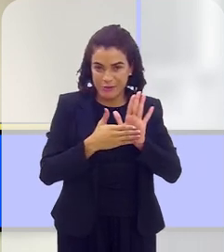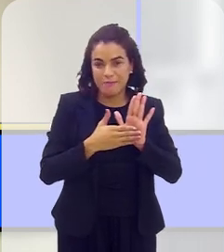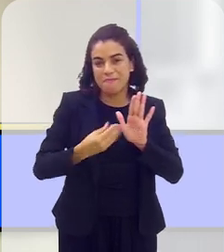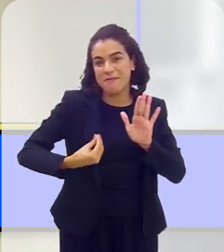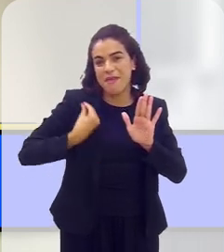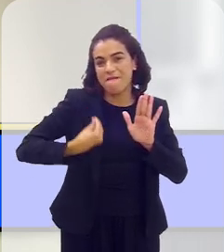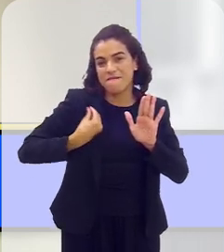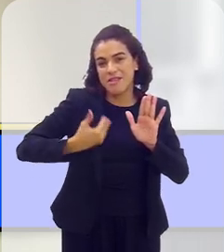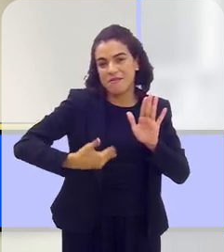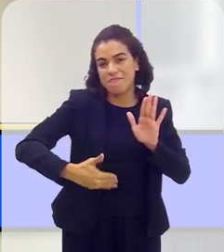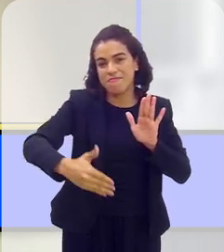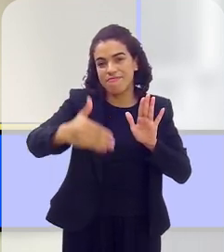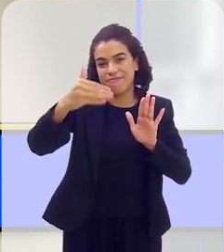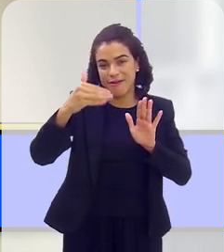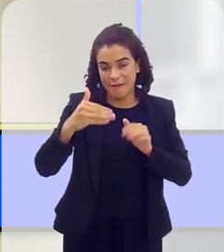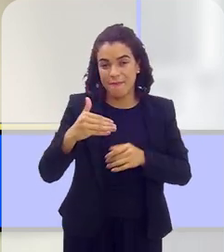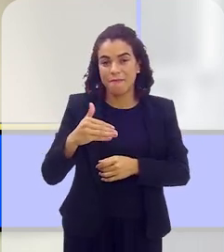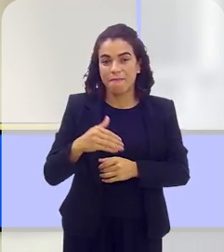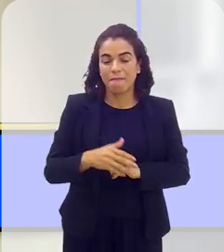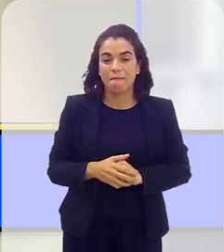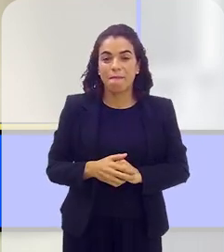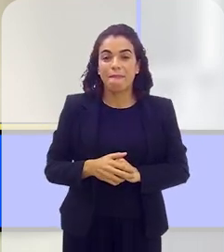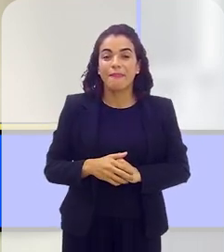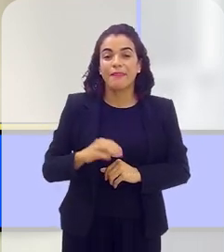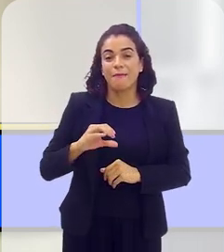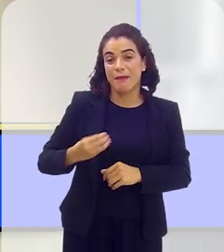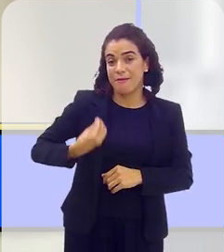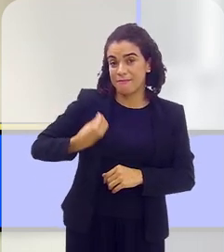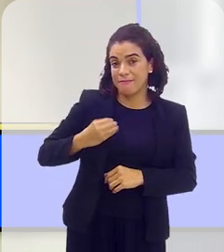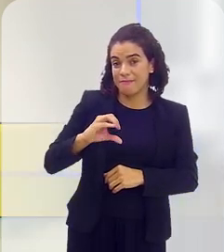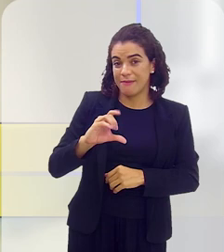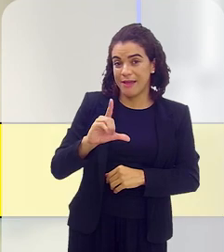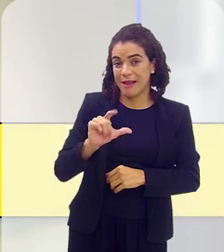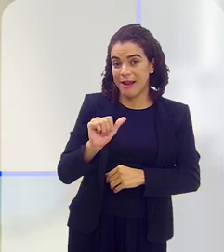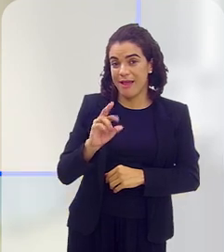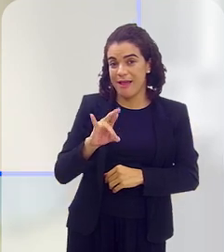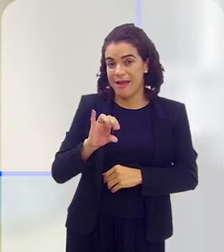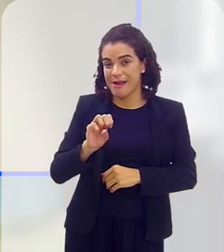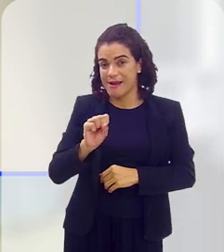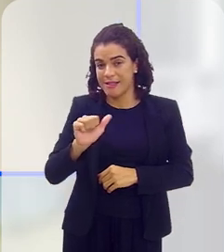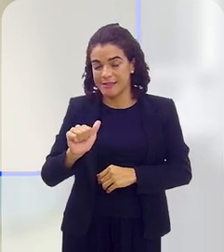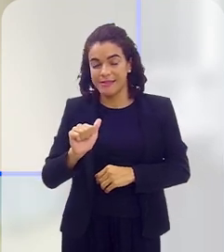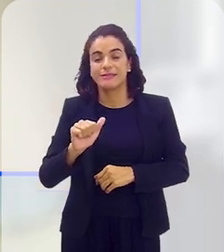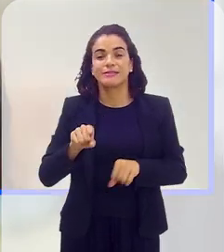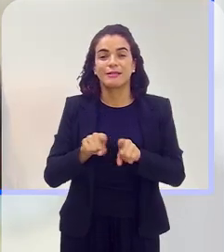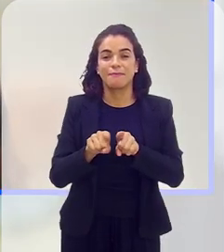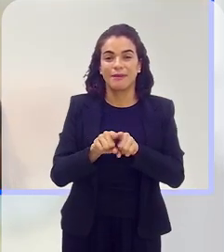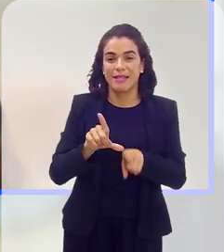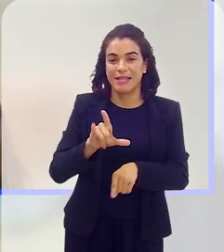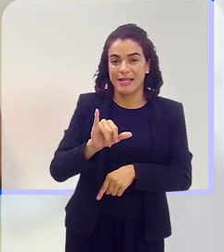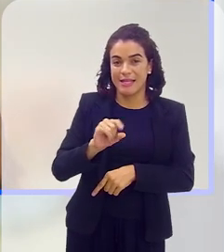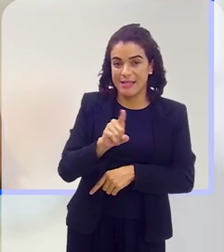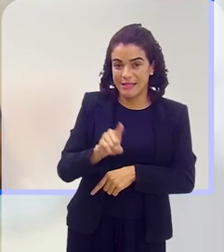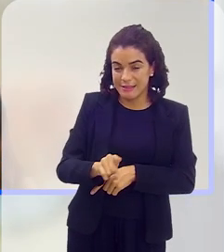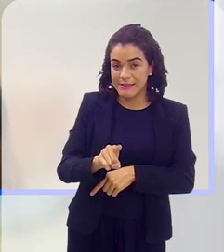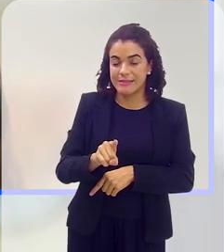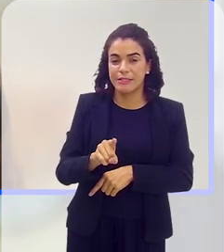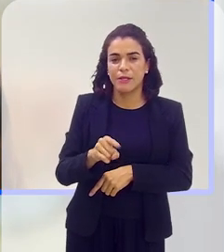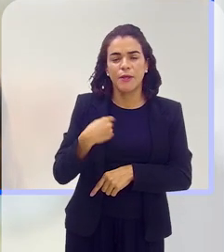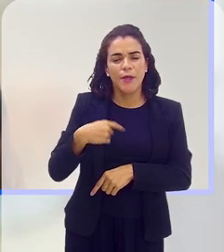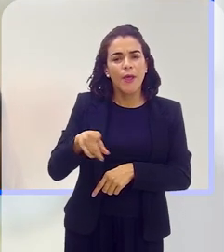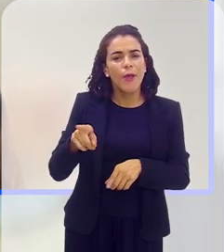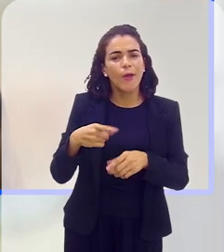Vai Além, a participação da Clarice e da Liz foi perfeita, eu vi uma